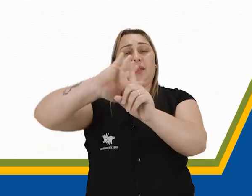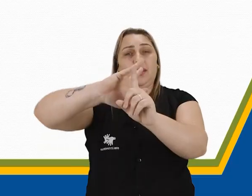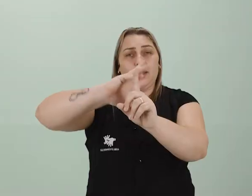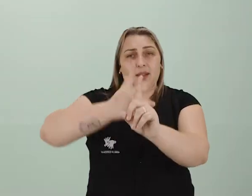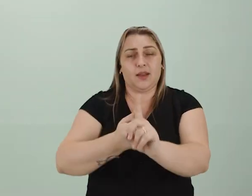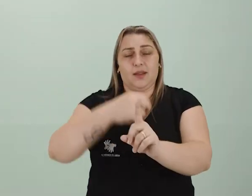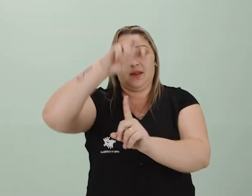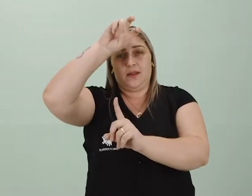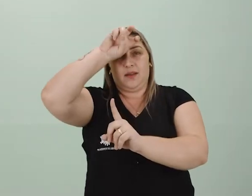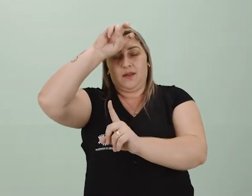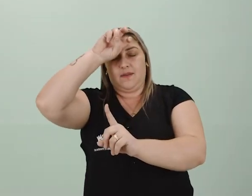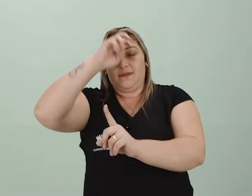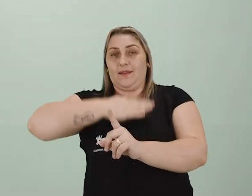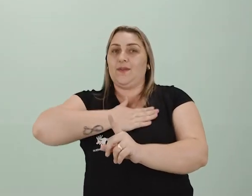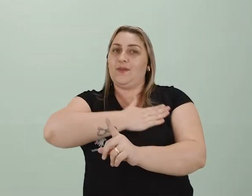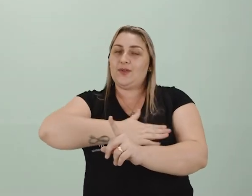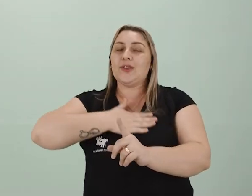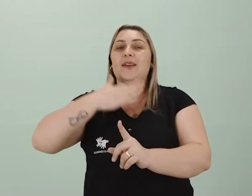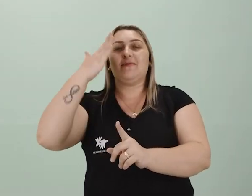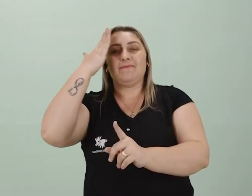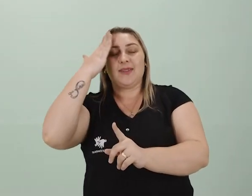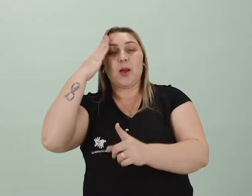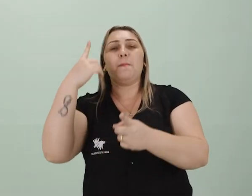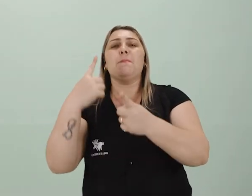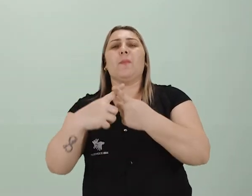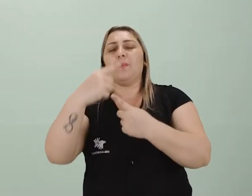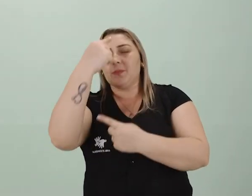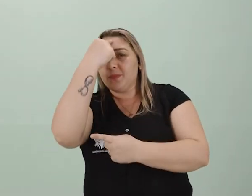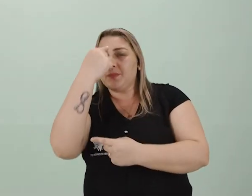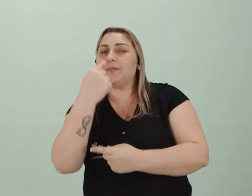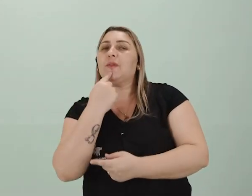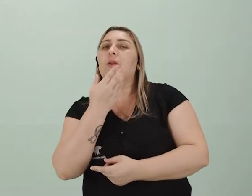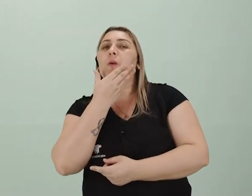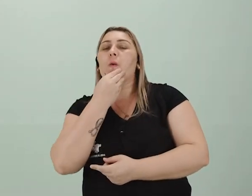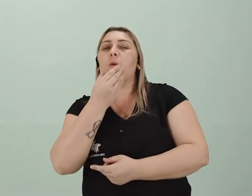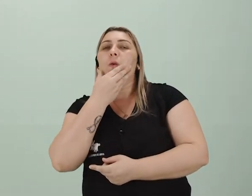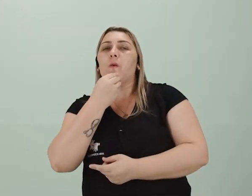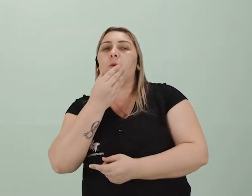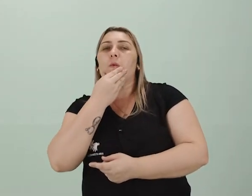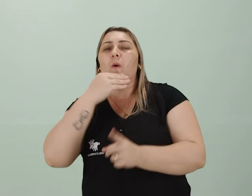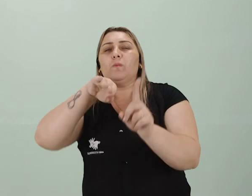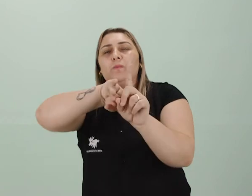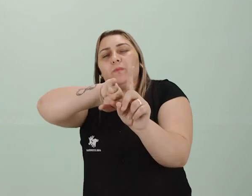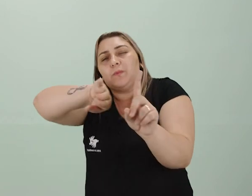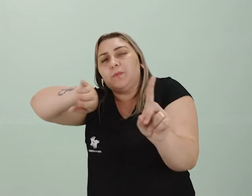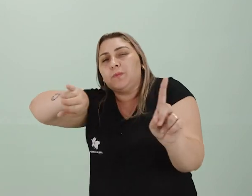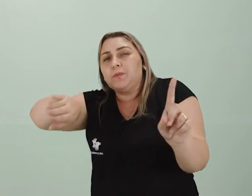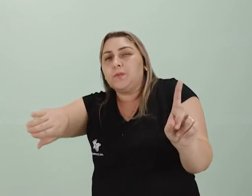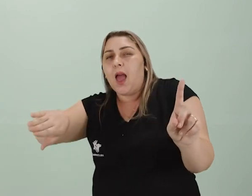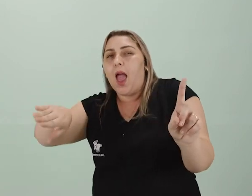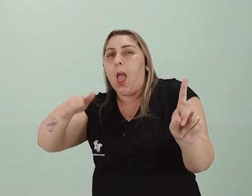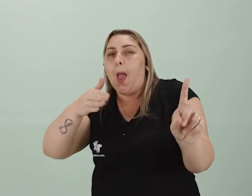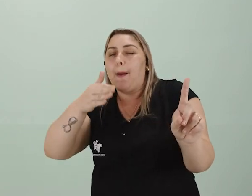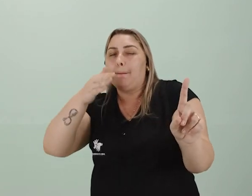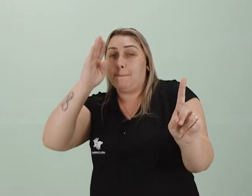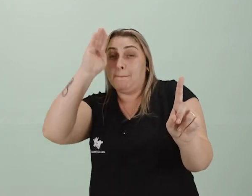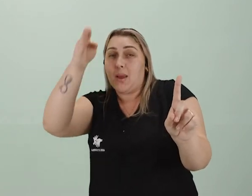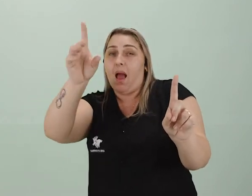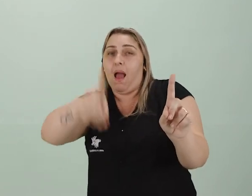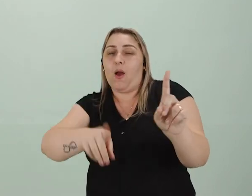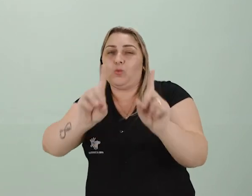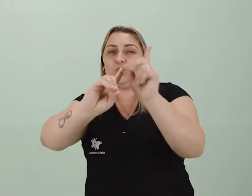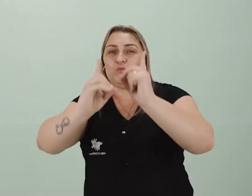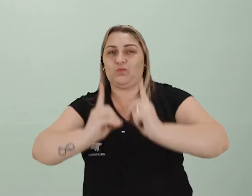Você vai se surpreender e vai entender por que essas imagens o homem, ele é colocado de ladinho. Você vai entender as características